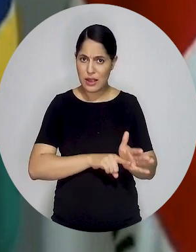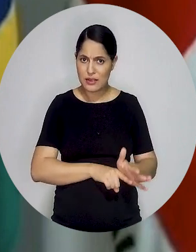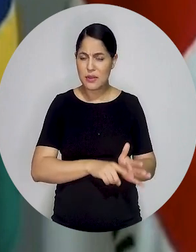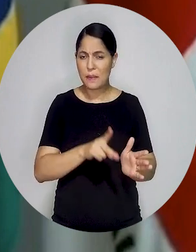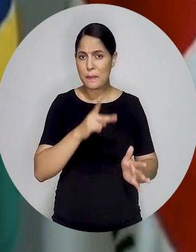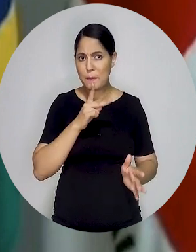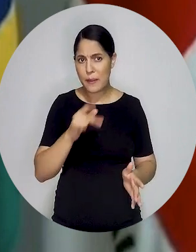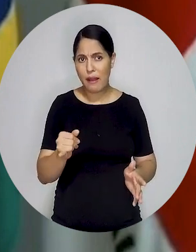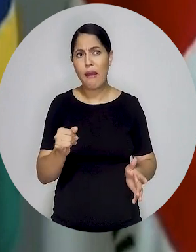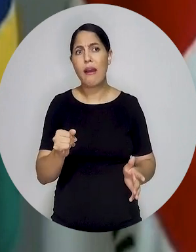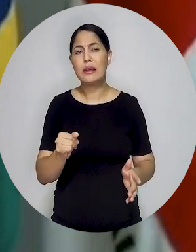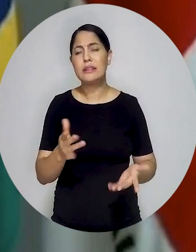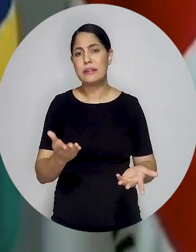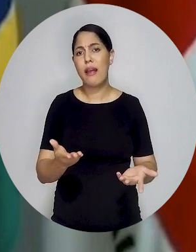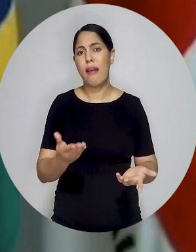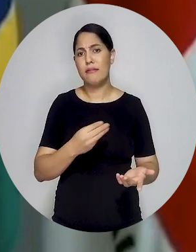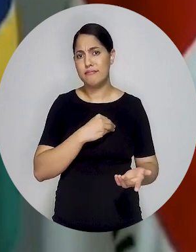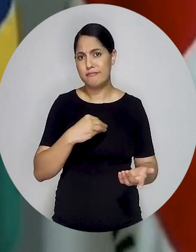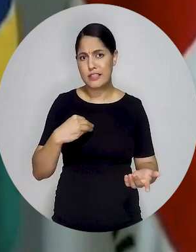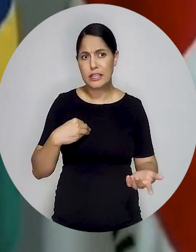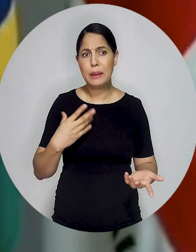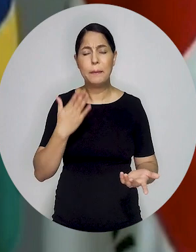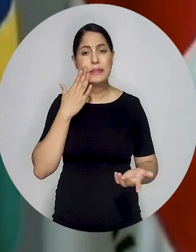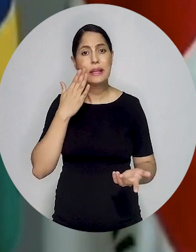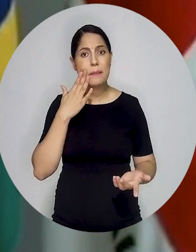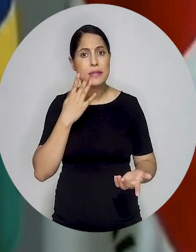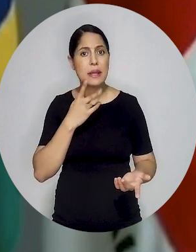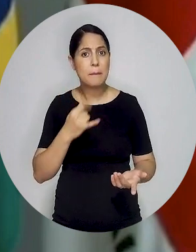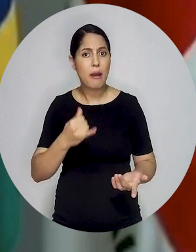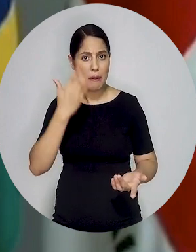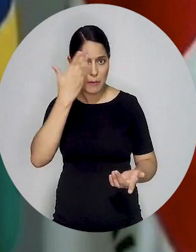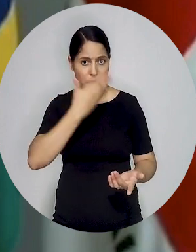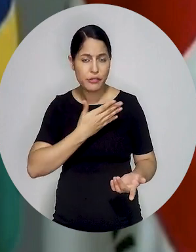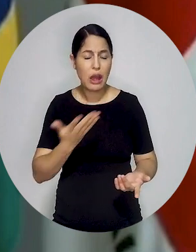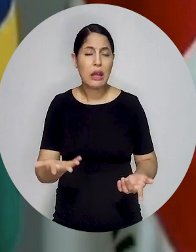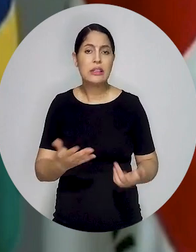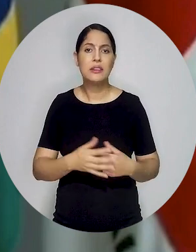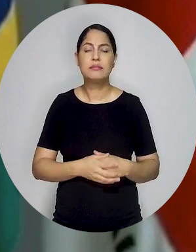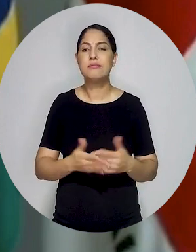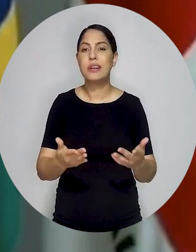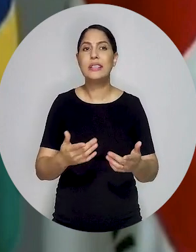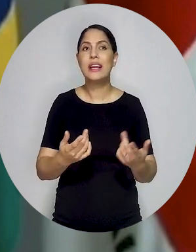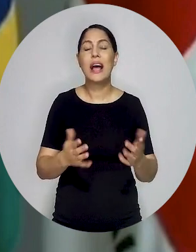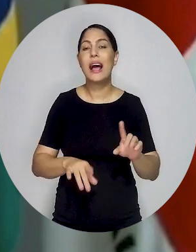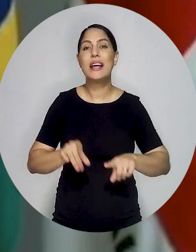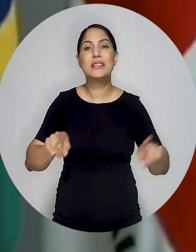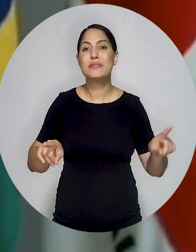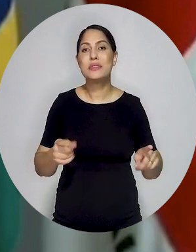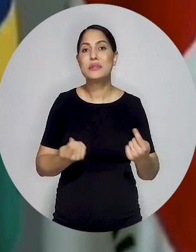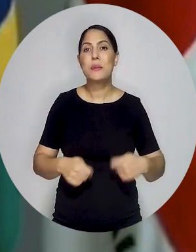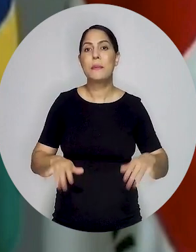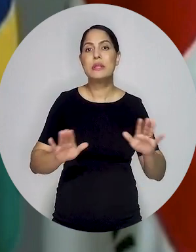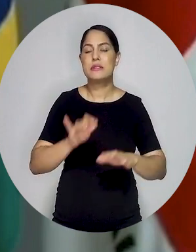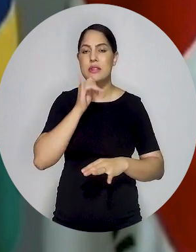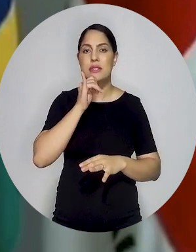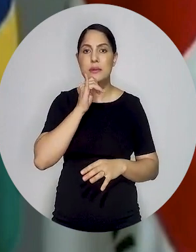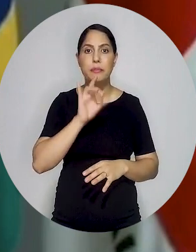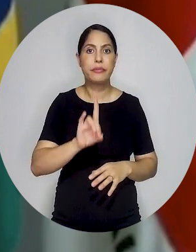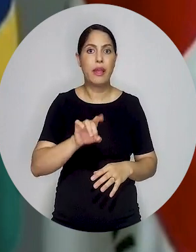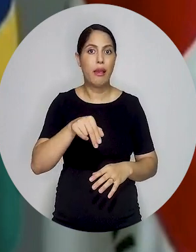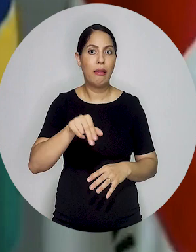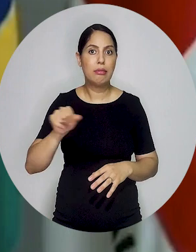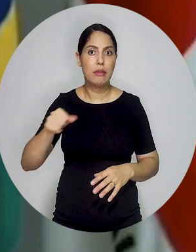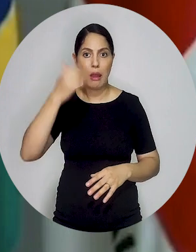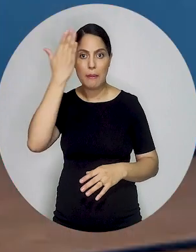paternidade. Muitas situações podem se resolver, inclusive, sem a necessidade de um exame de DNA, a família